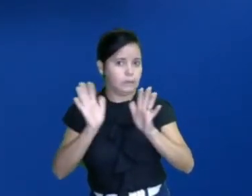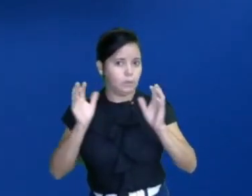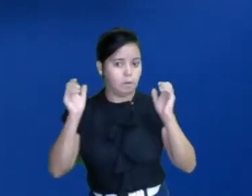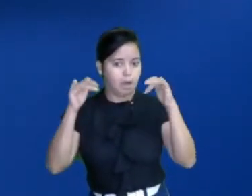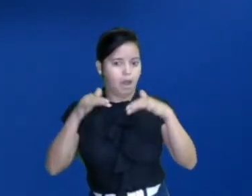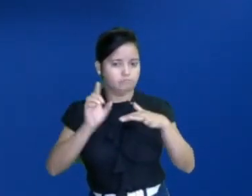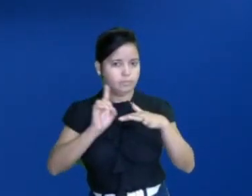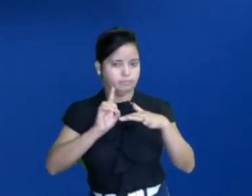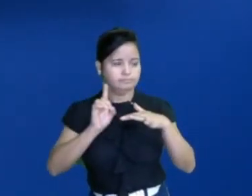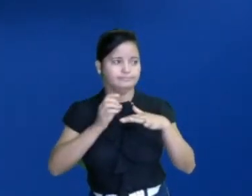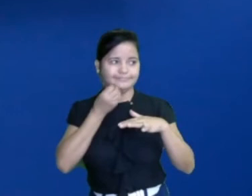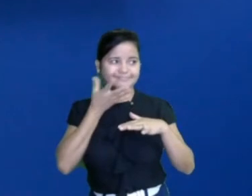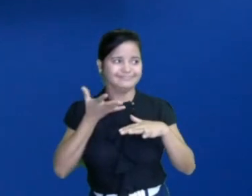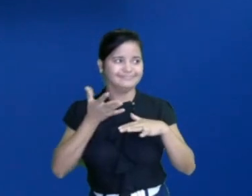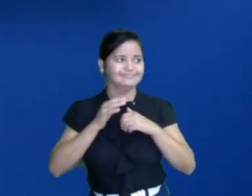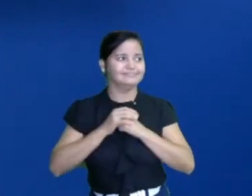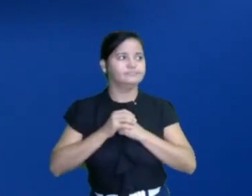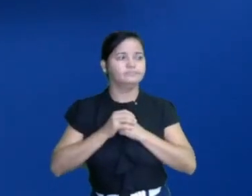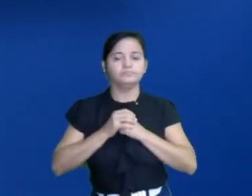tá bom?